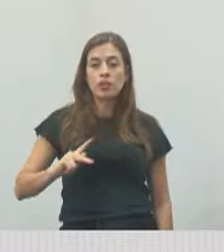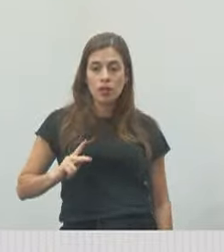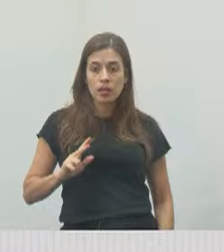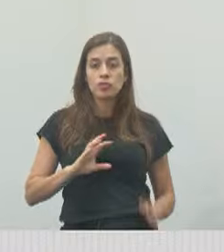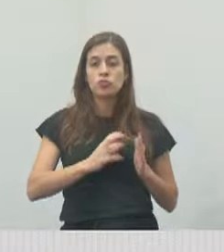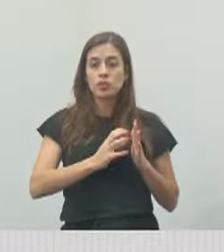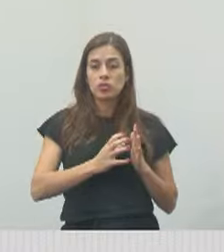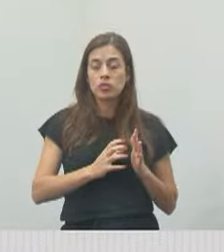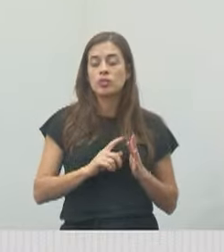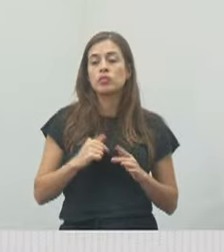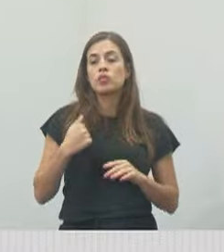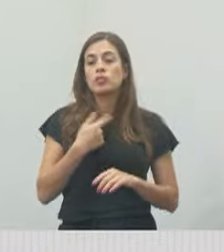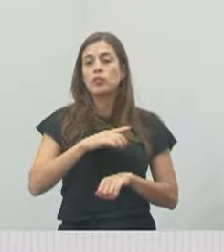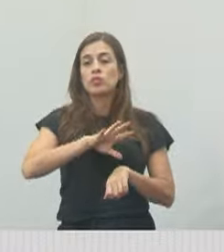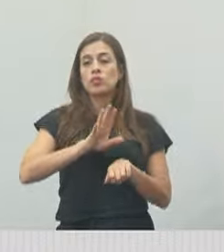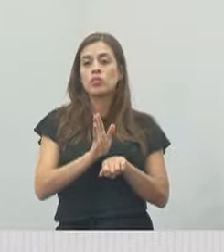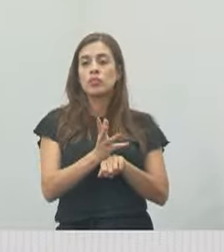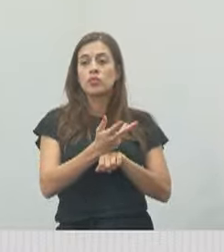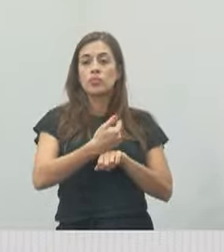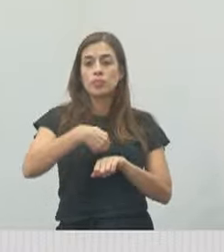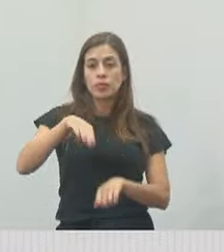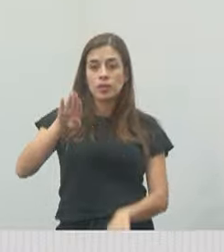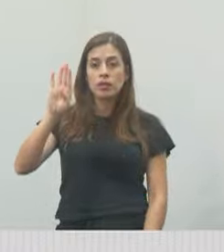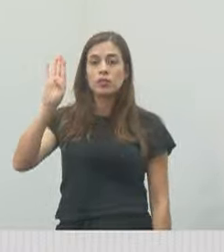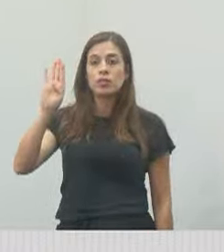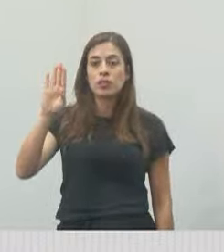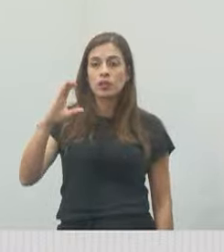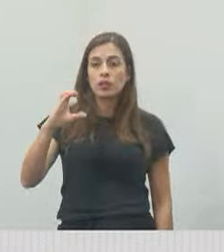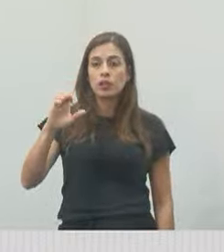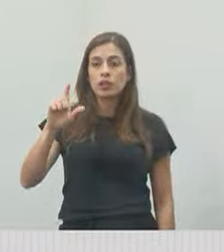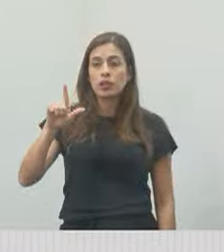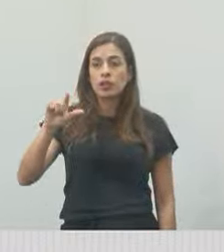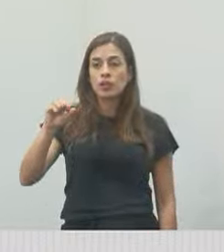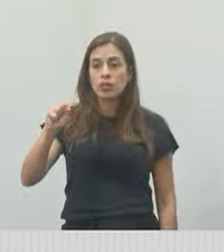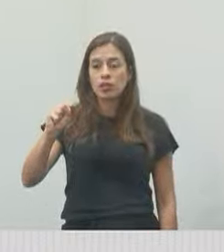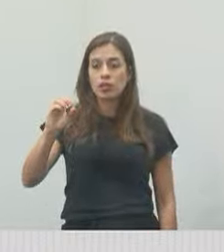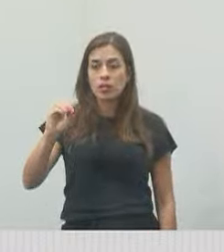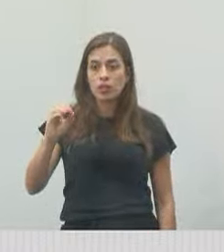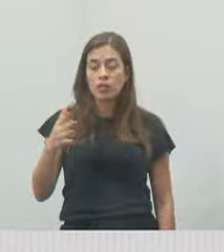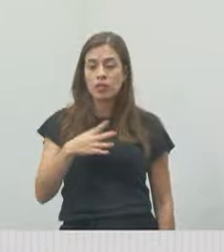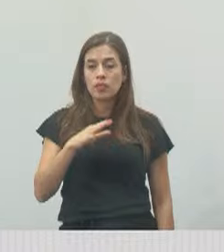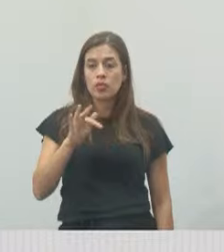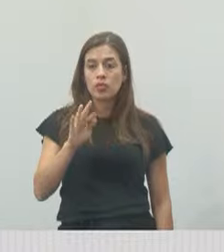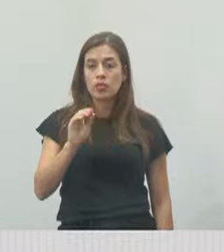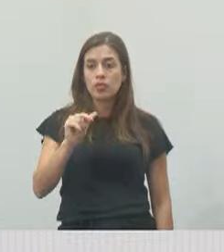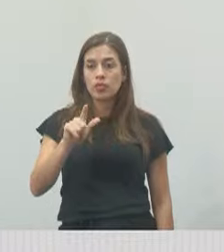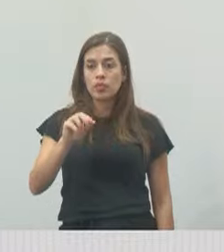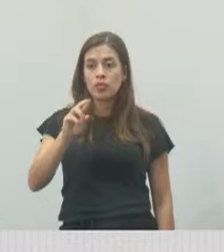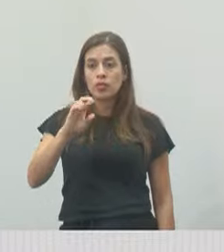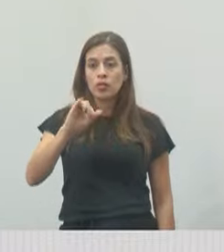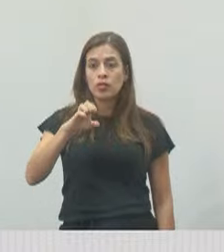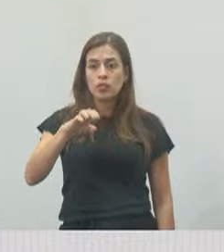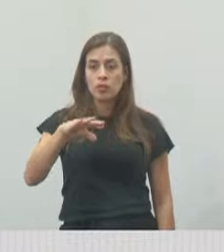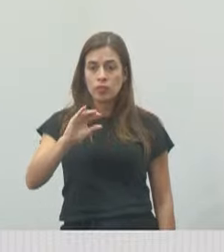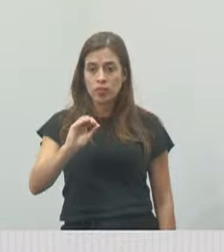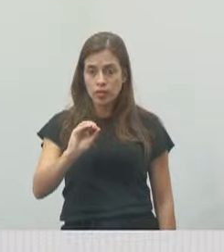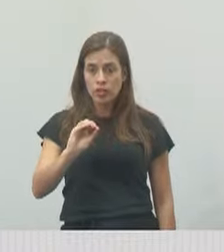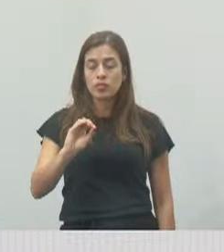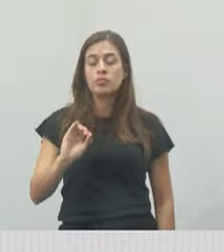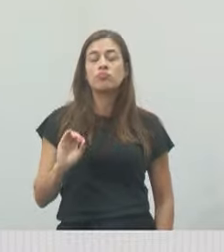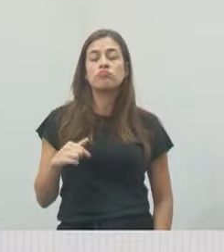nosso pré-candidato ao prefeito, o Celso Forrensio. Falamos muito de